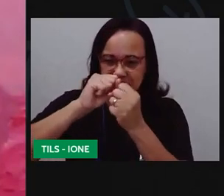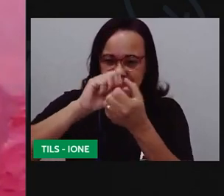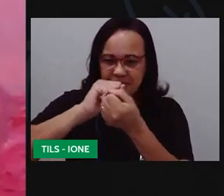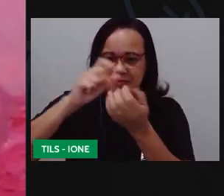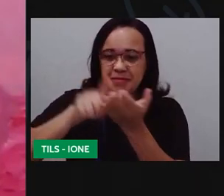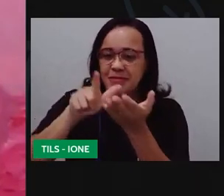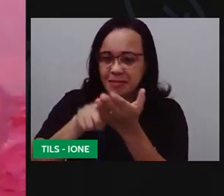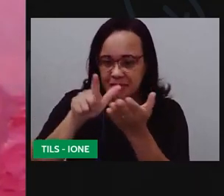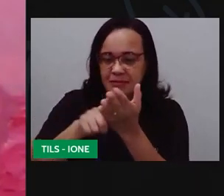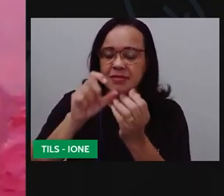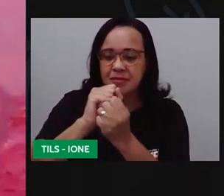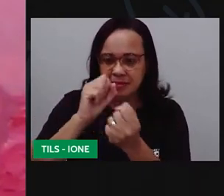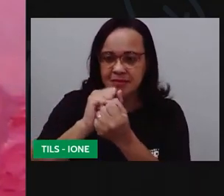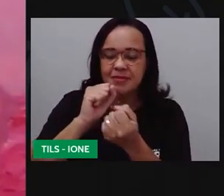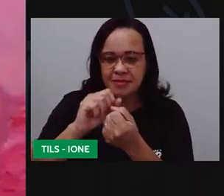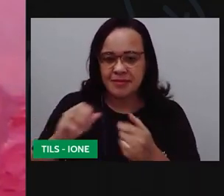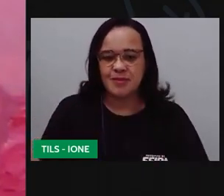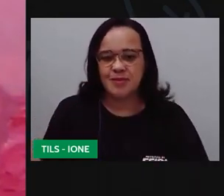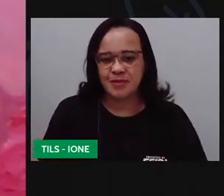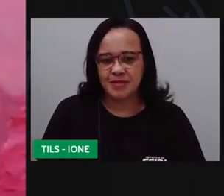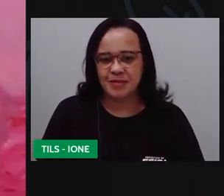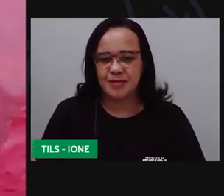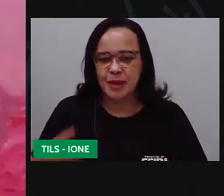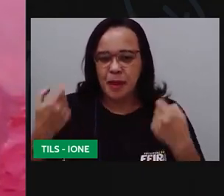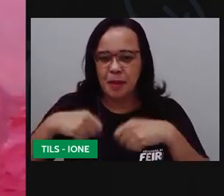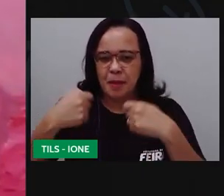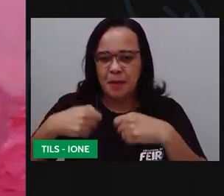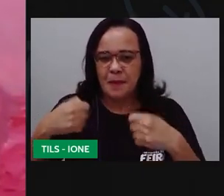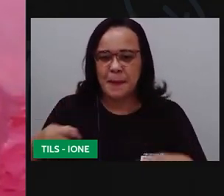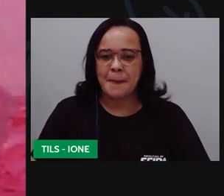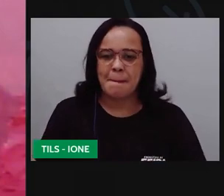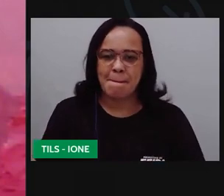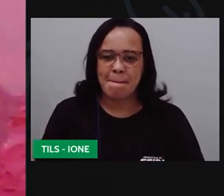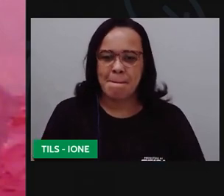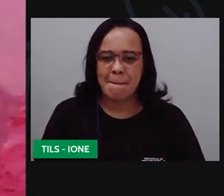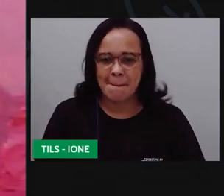microfone não é isso aqui né? tem o topo ó